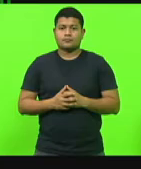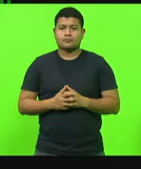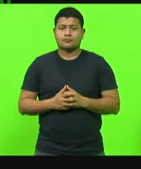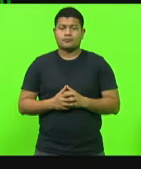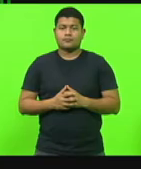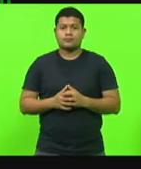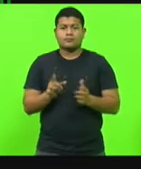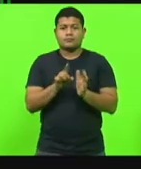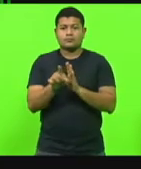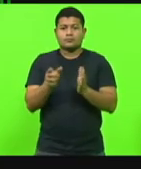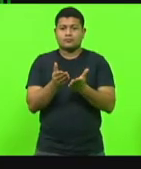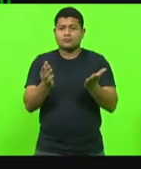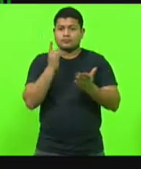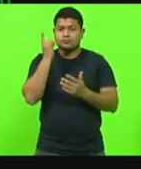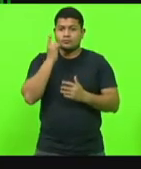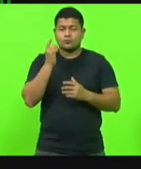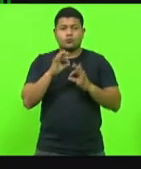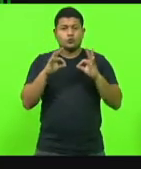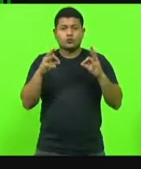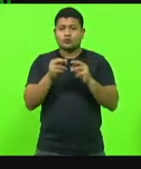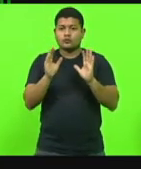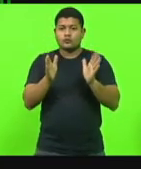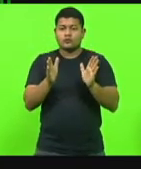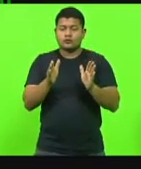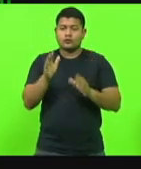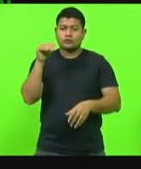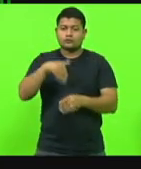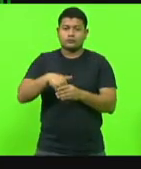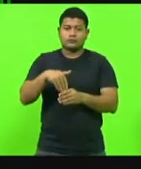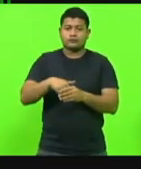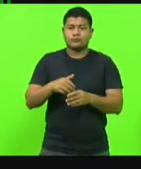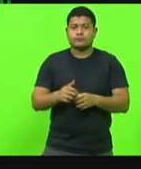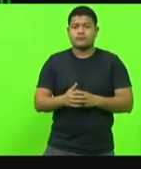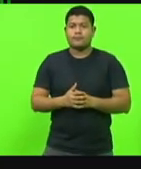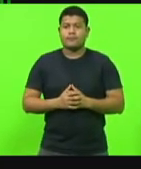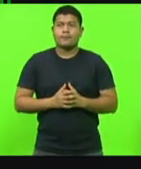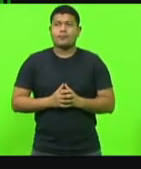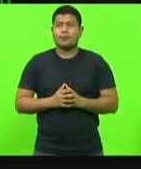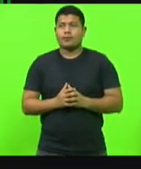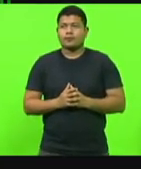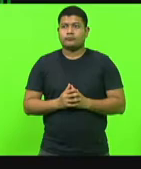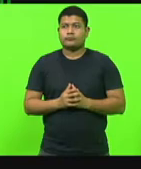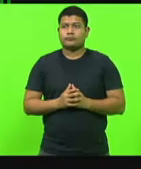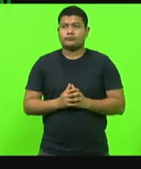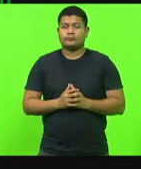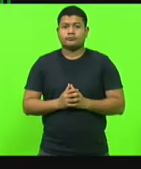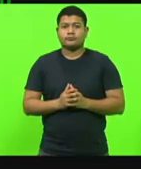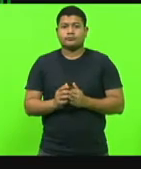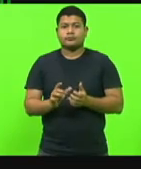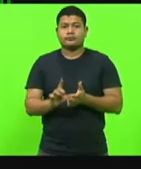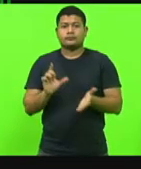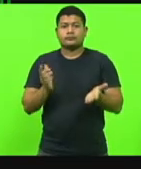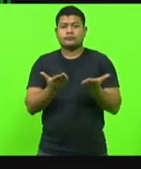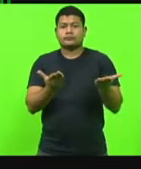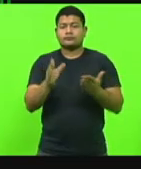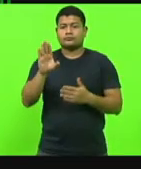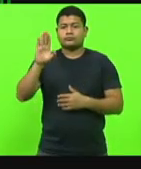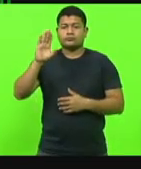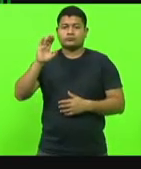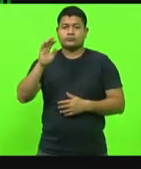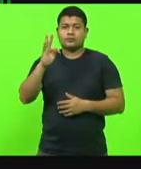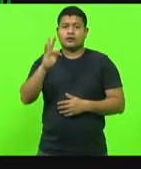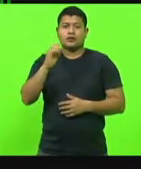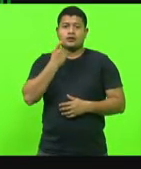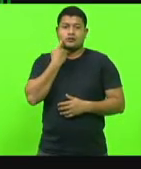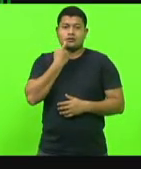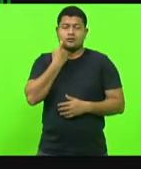Consulto, senhores e senhoras deputadas, se todos exerceram seu direito de voto. Presidente? Sim, deputado Frigo. manutenção